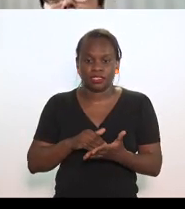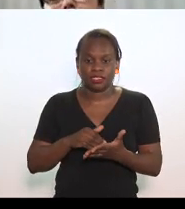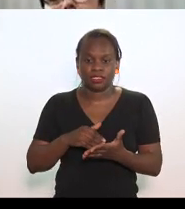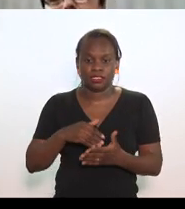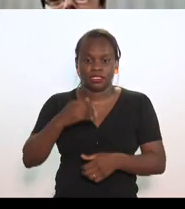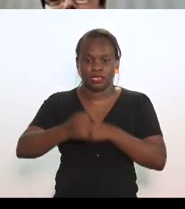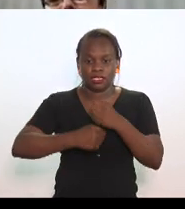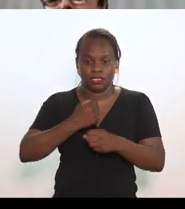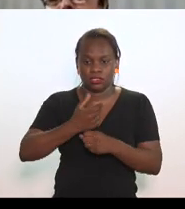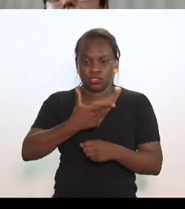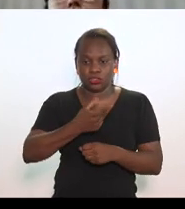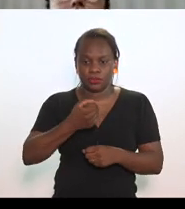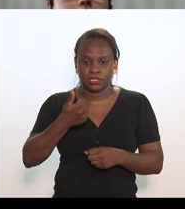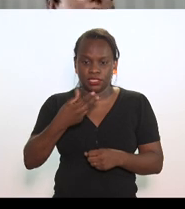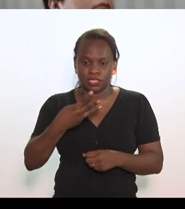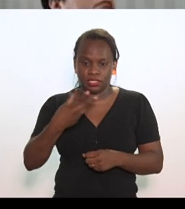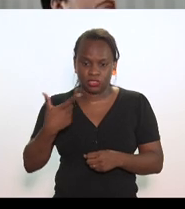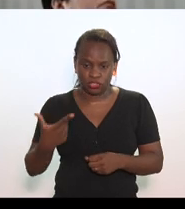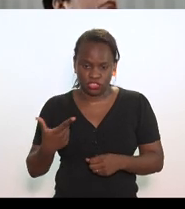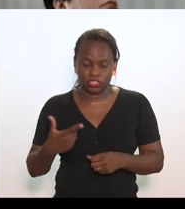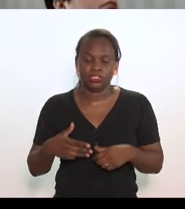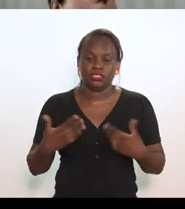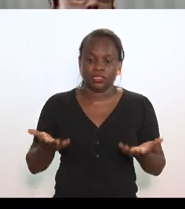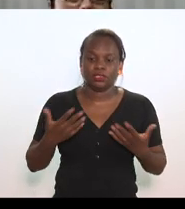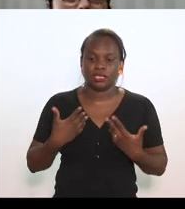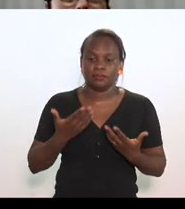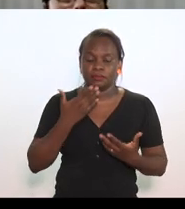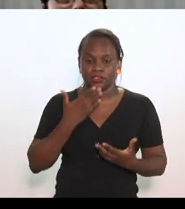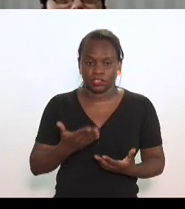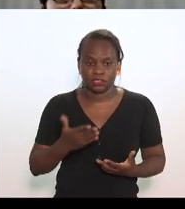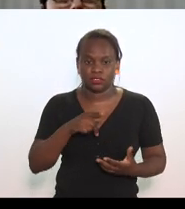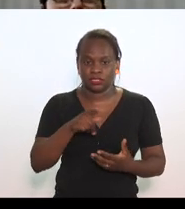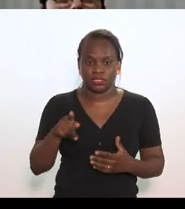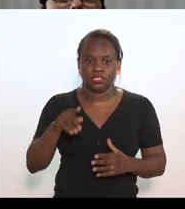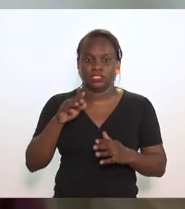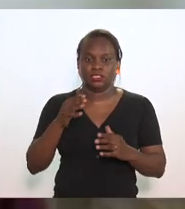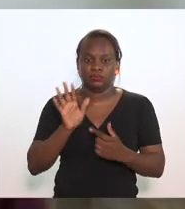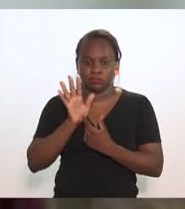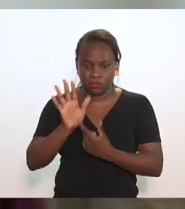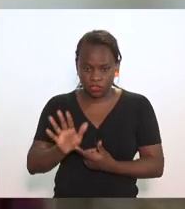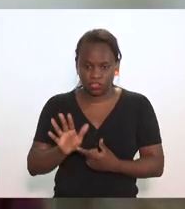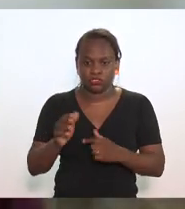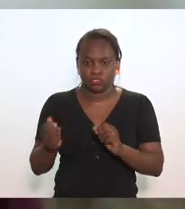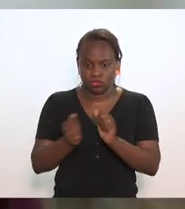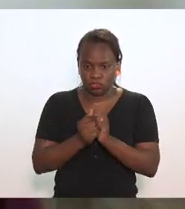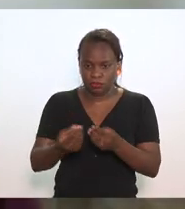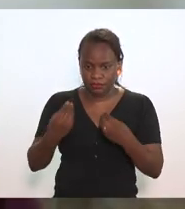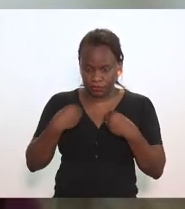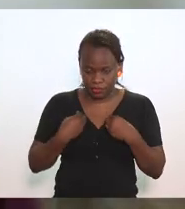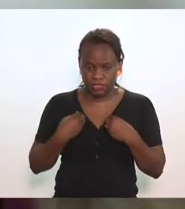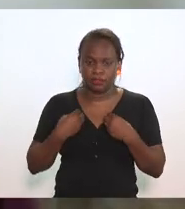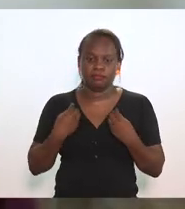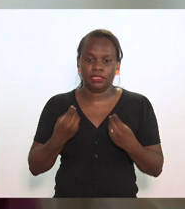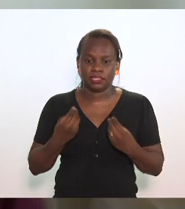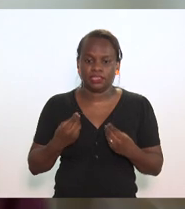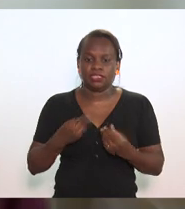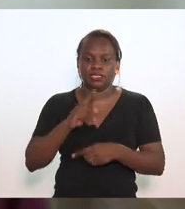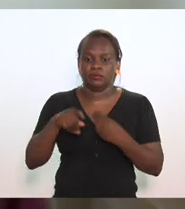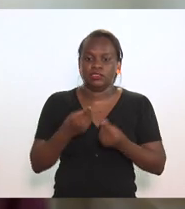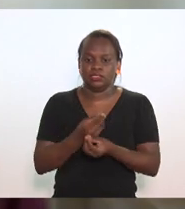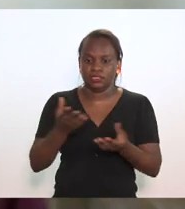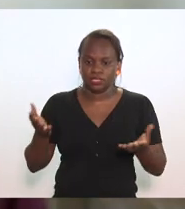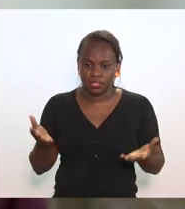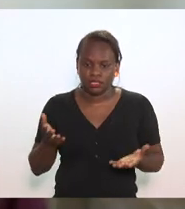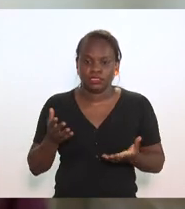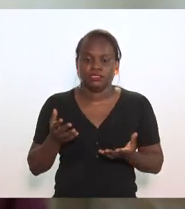2032. Então, eu queria solicitar que deixasse a transparência conosco para ser distribuída aos